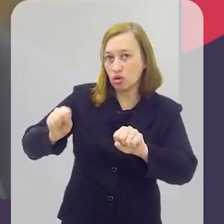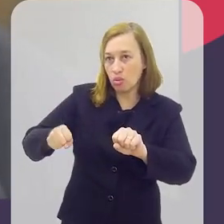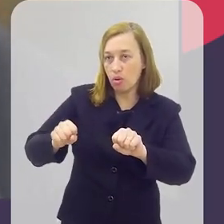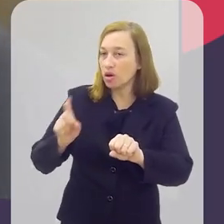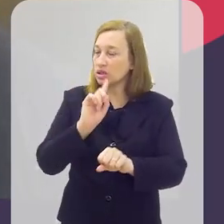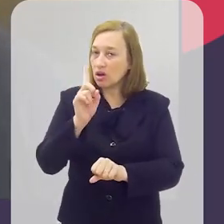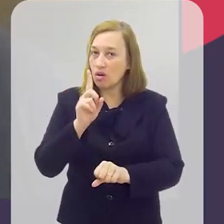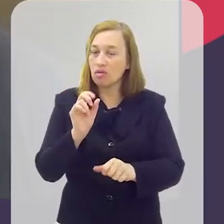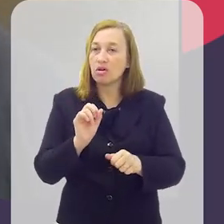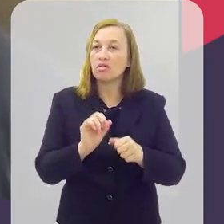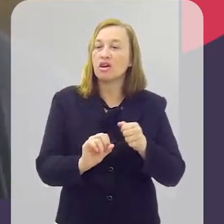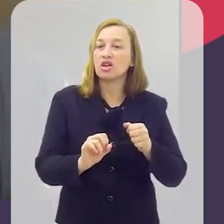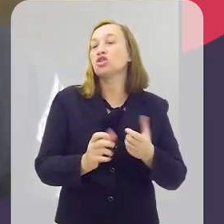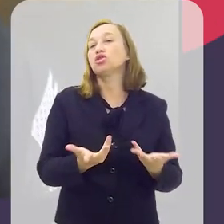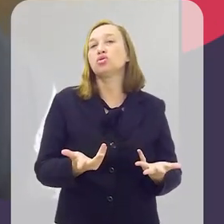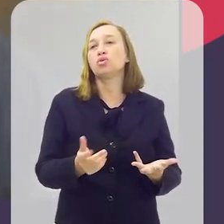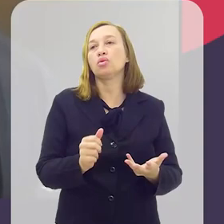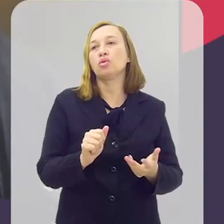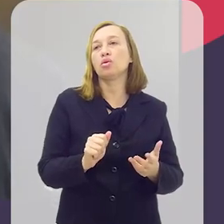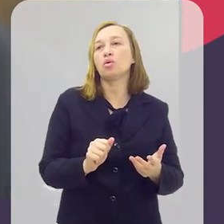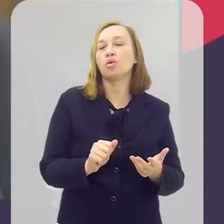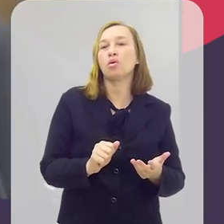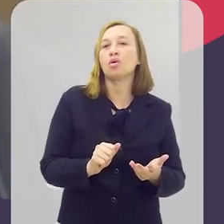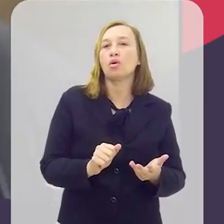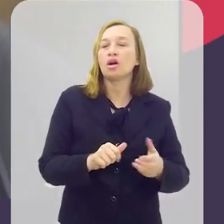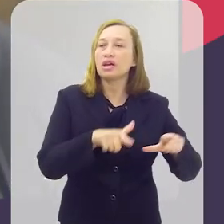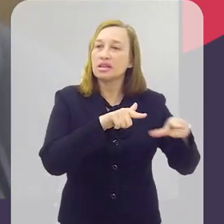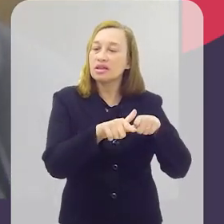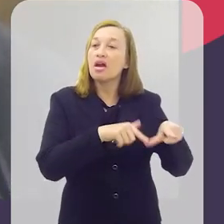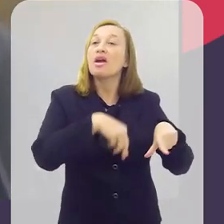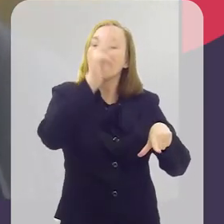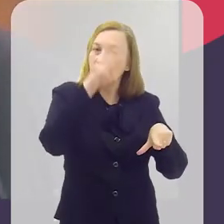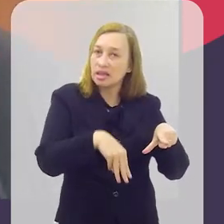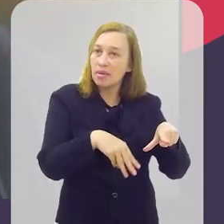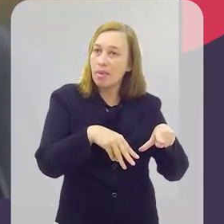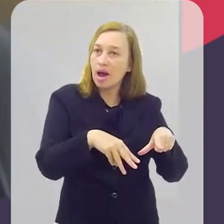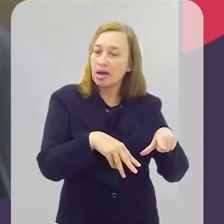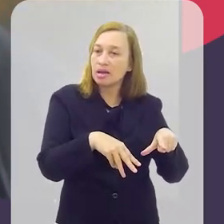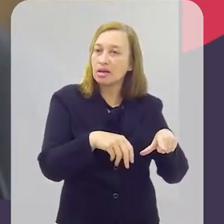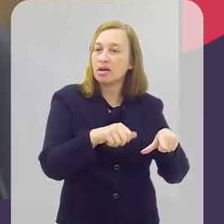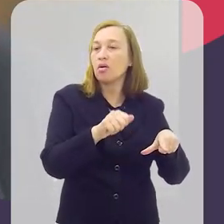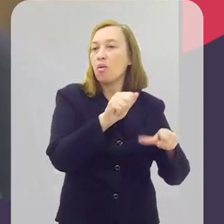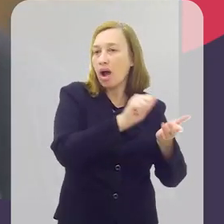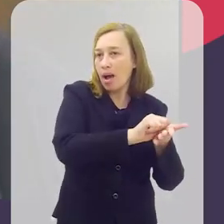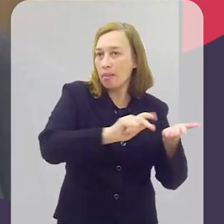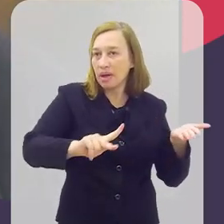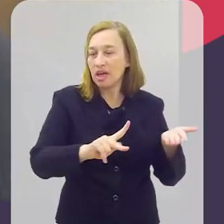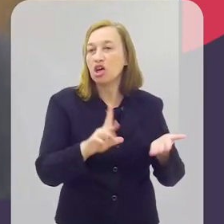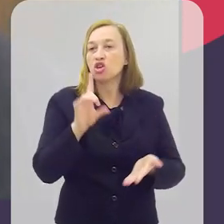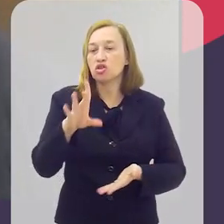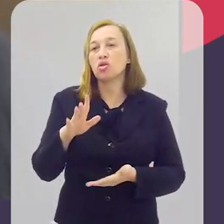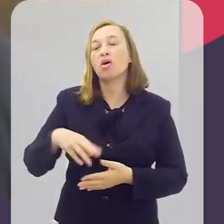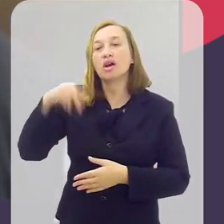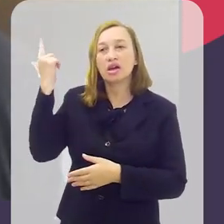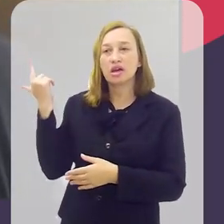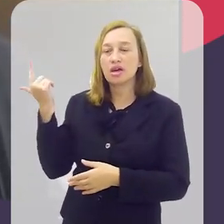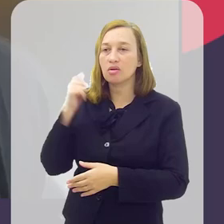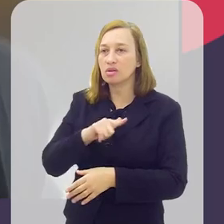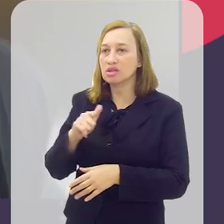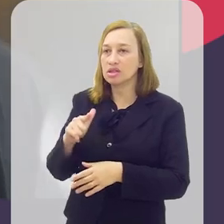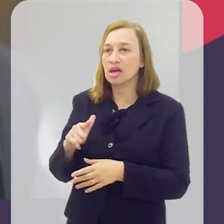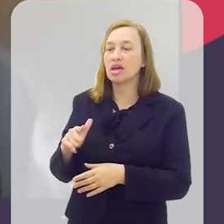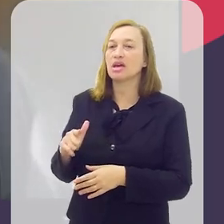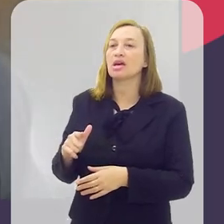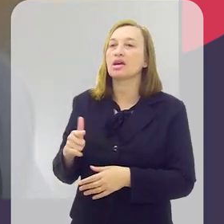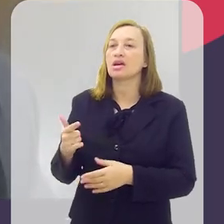dos empregadores do aplicativo. Aí você vê se bate aí, Lucas, mais ou menos. A gente fez para o empregador que ganha, que a maioria fala que ganha